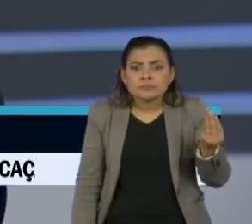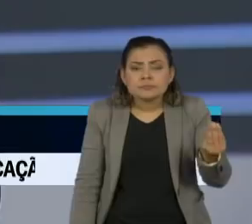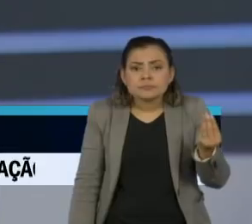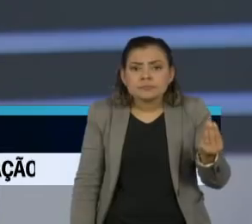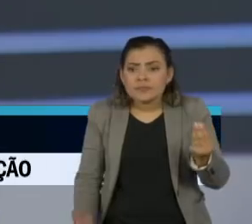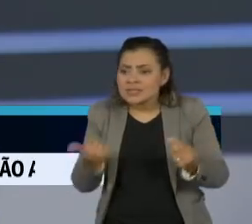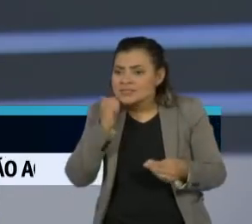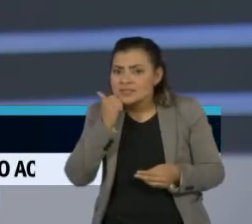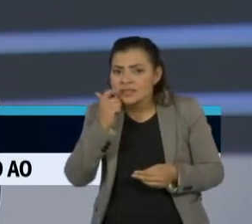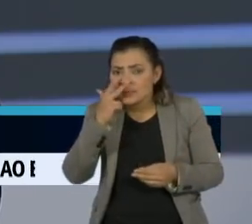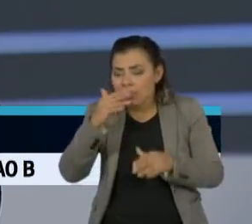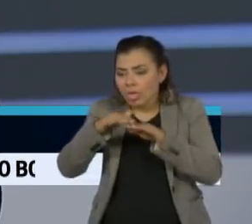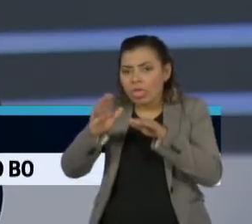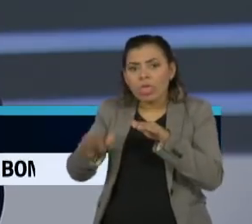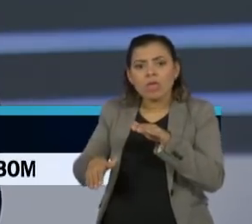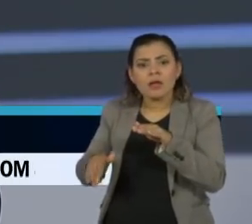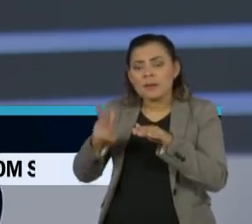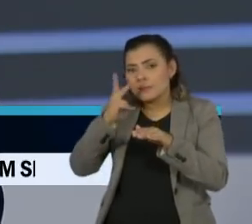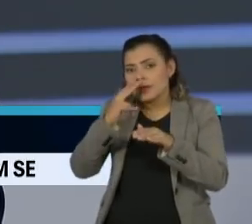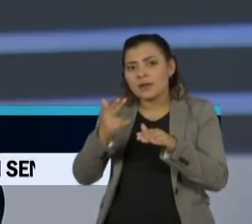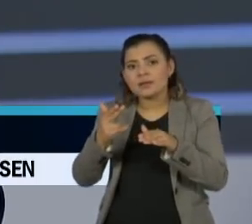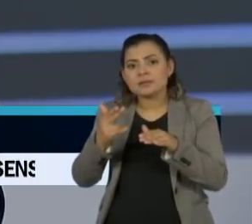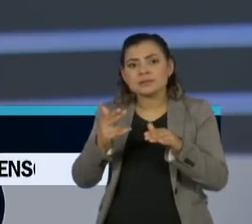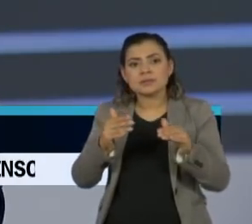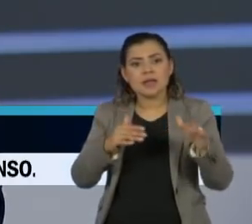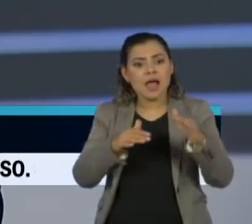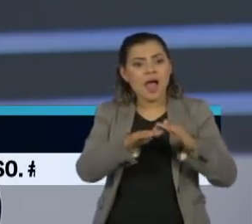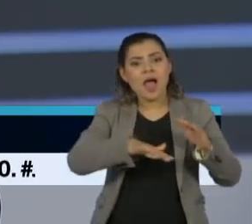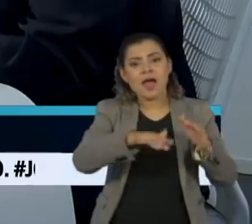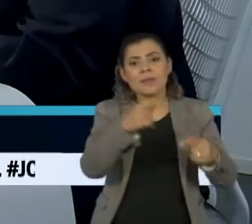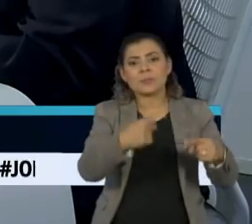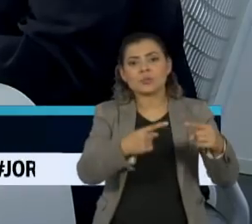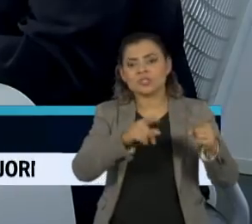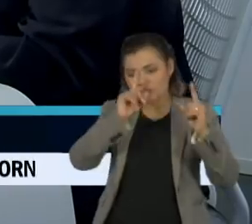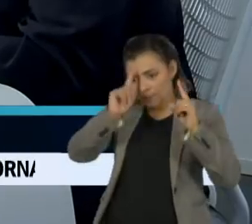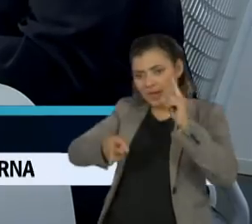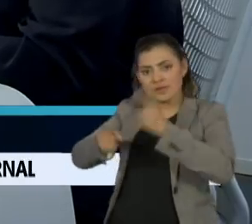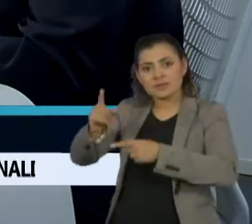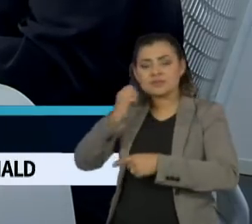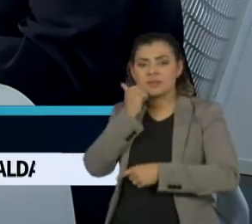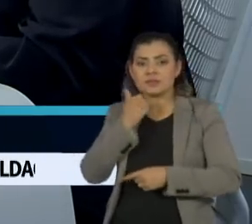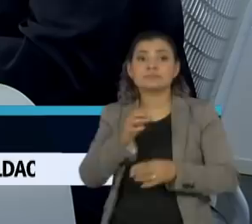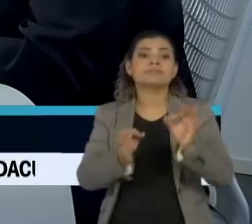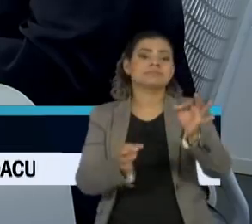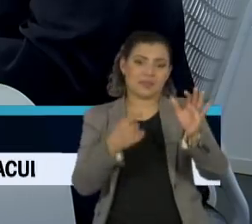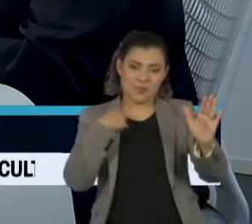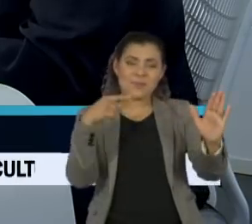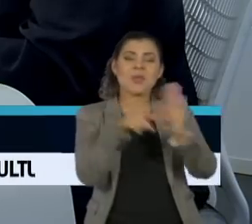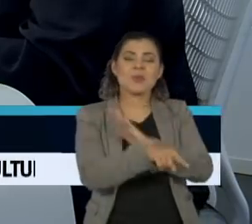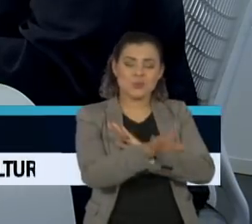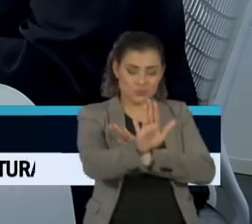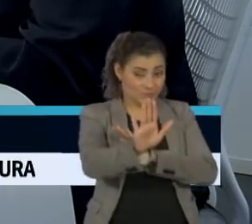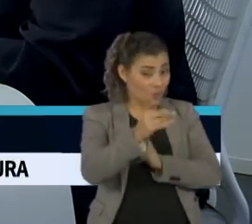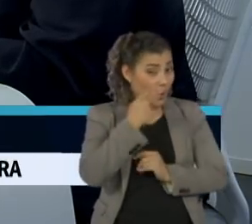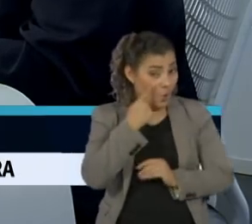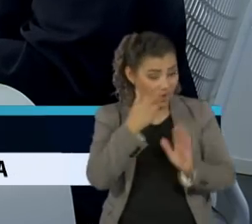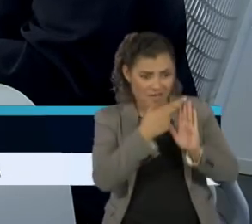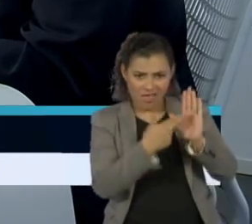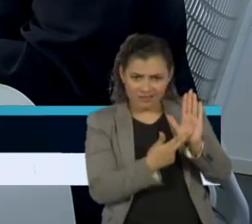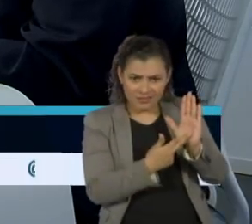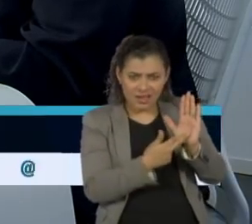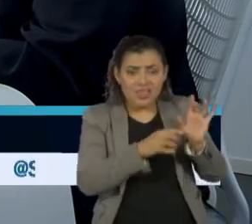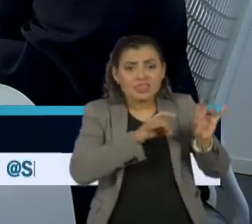a ciência subjugada a uma determinada situação política. Isso eu levo à minha próxima pergunta. Professor, nesse protocolo, nenhum